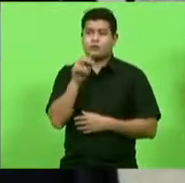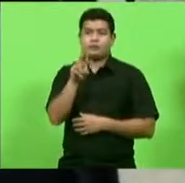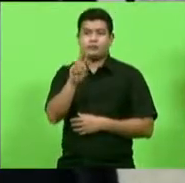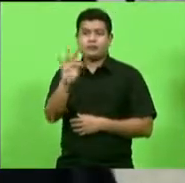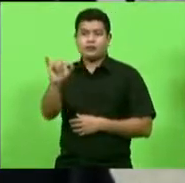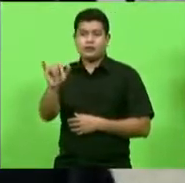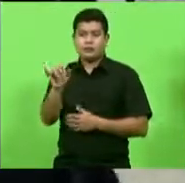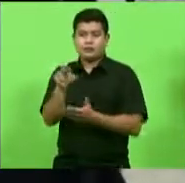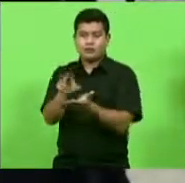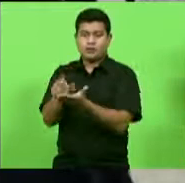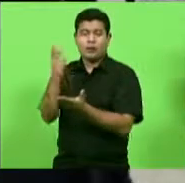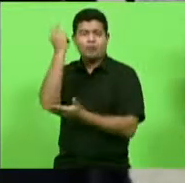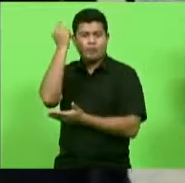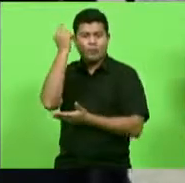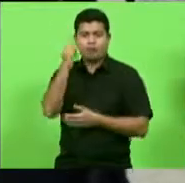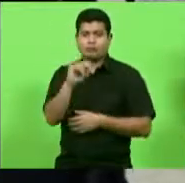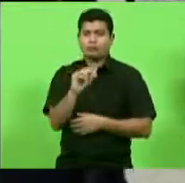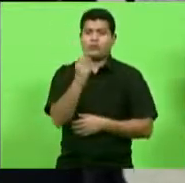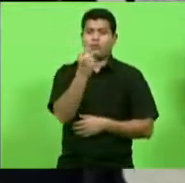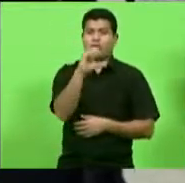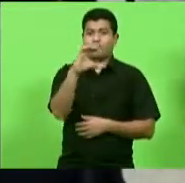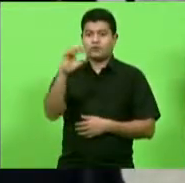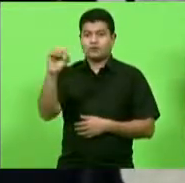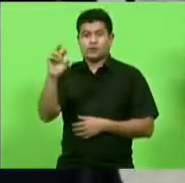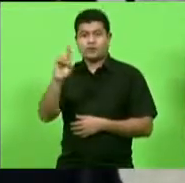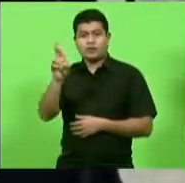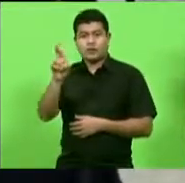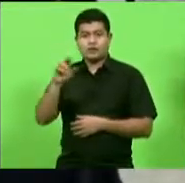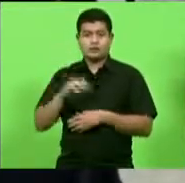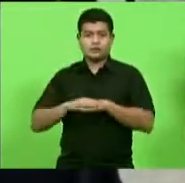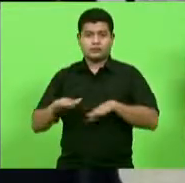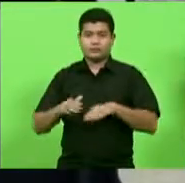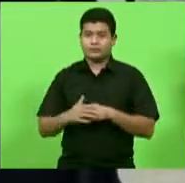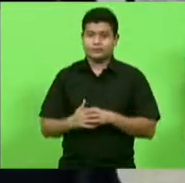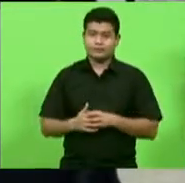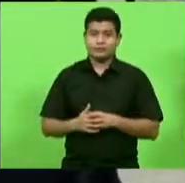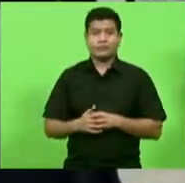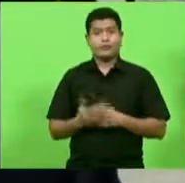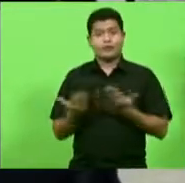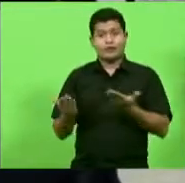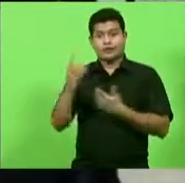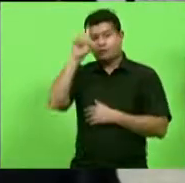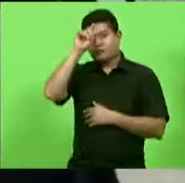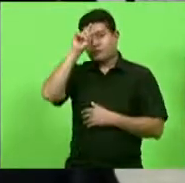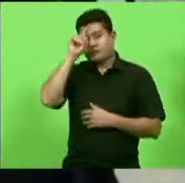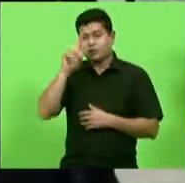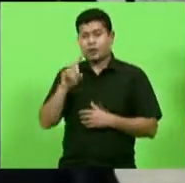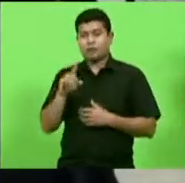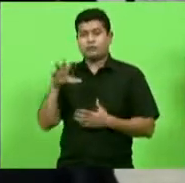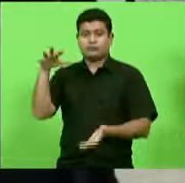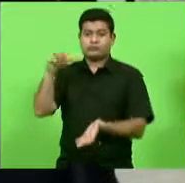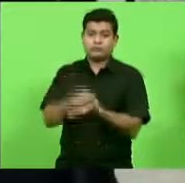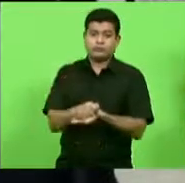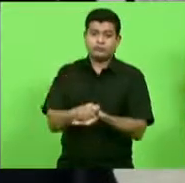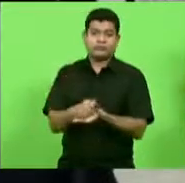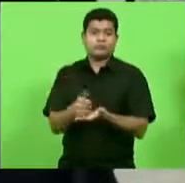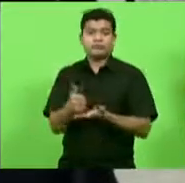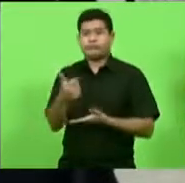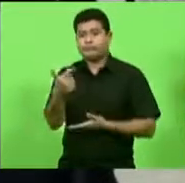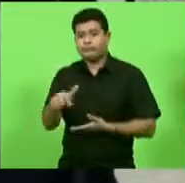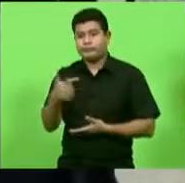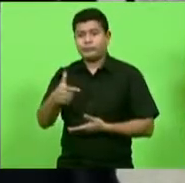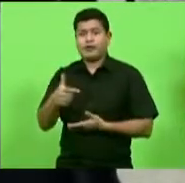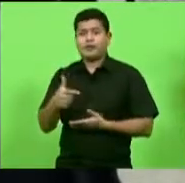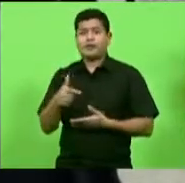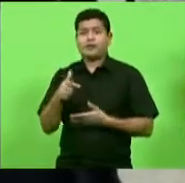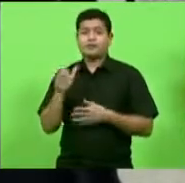então os hospitais que não estão credenciados ou que não se habilitaram a atender